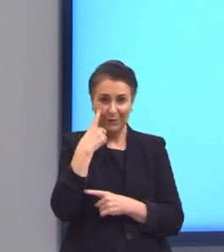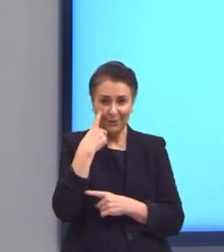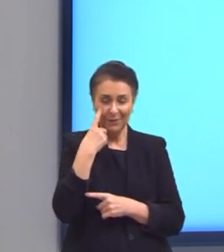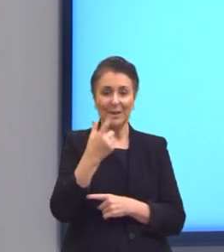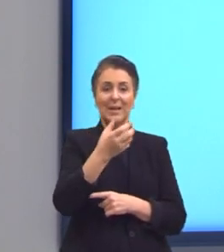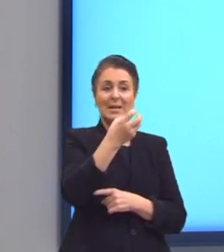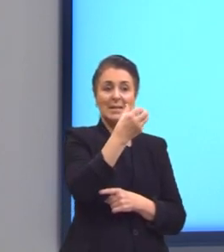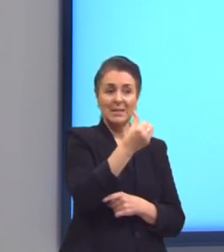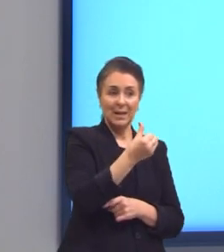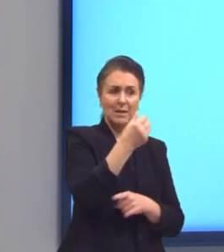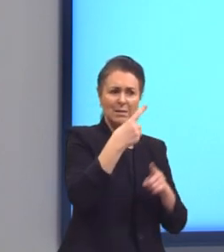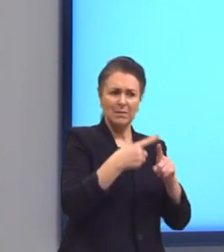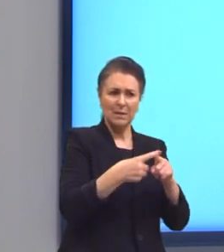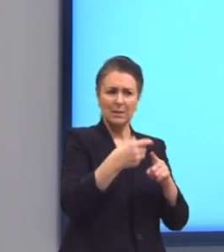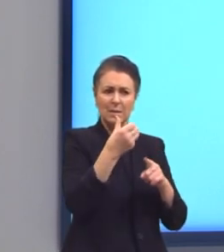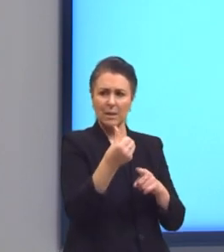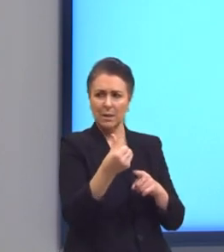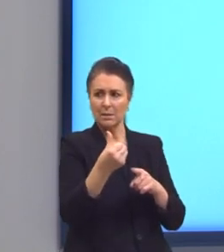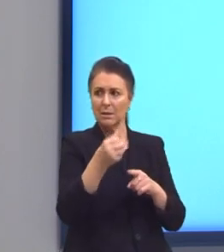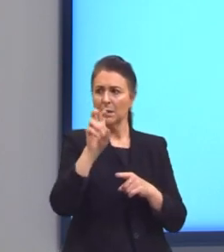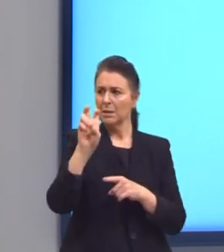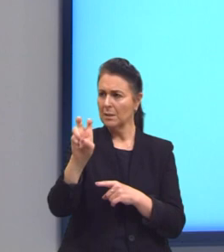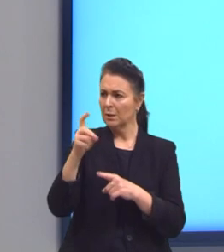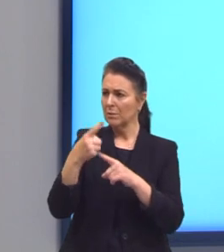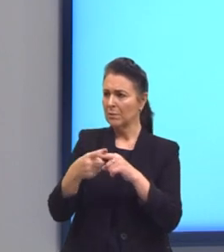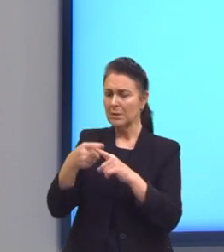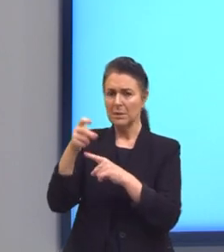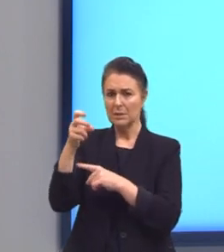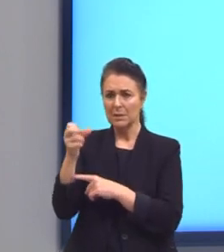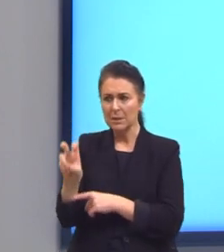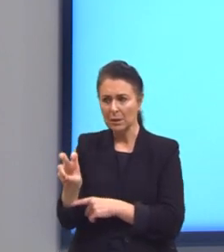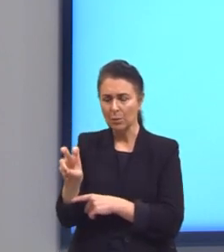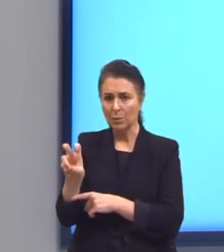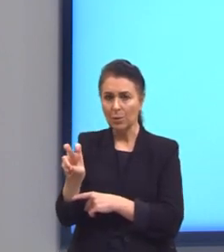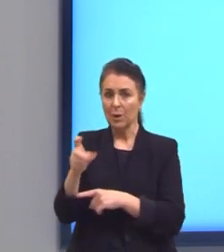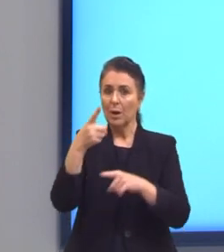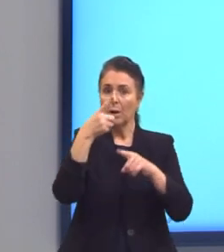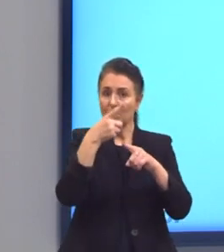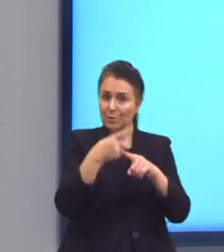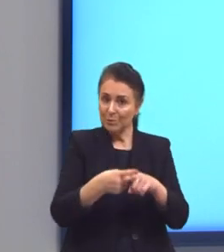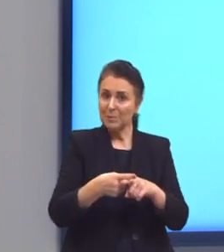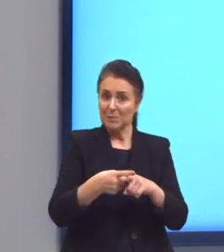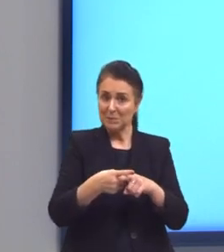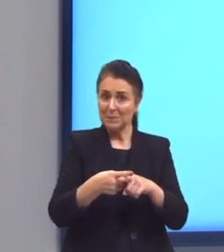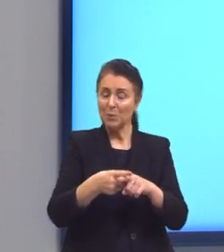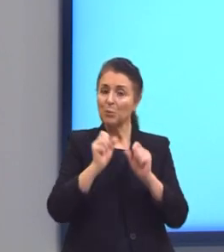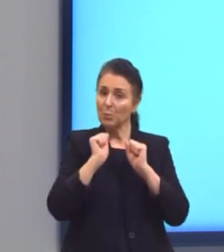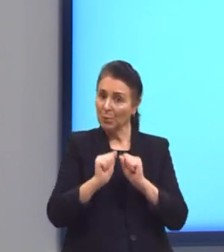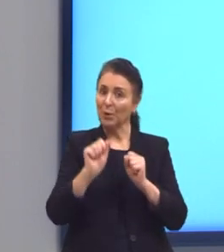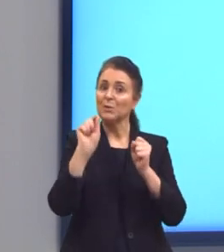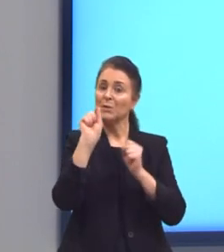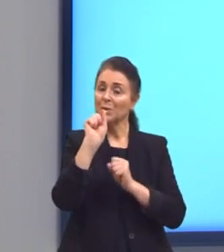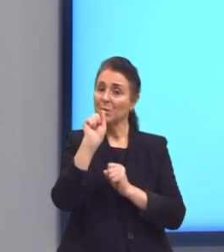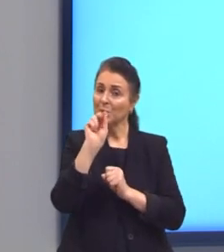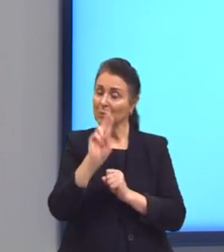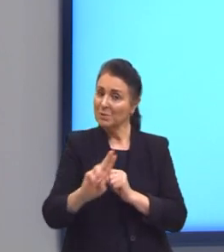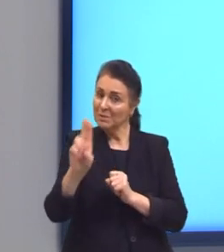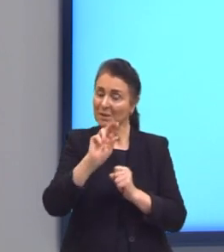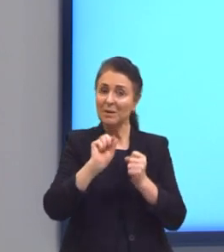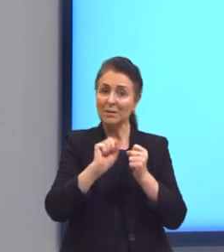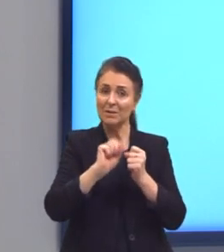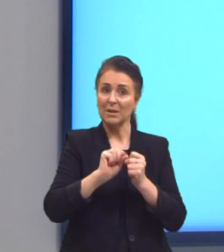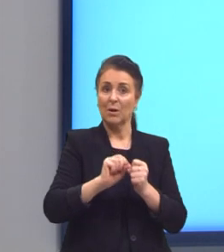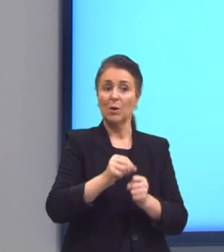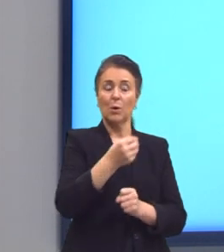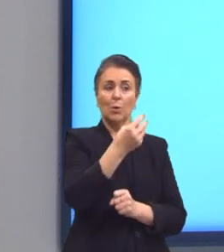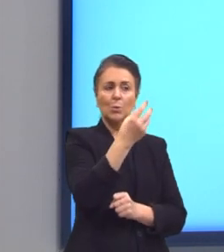vezes 6, 5 vezes 5. A multiplicação, ela nos permite, então, fazer essas jogadas. Eu posso pegar esse 6 com esse